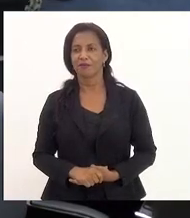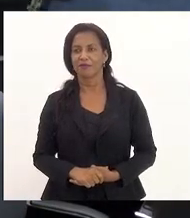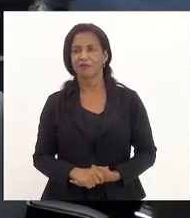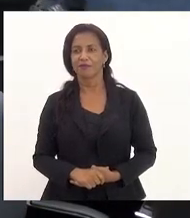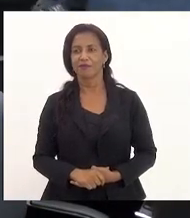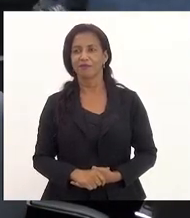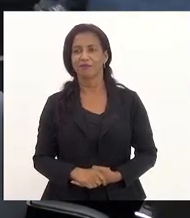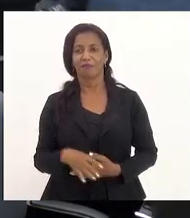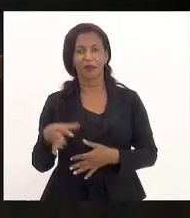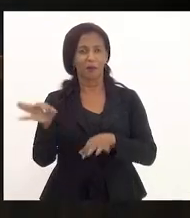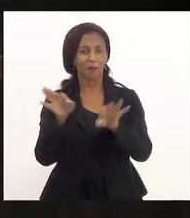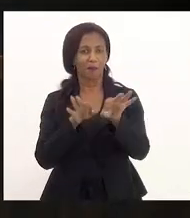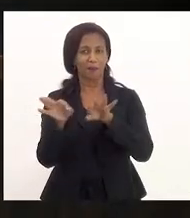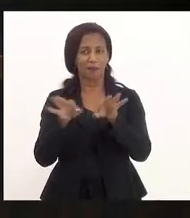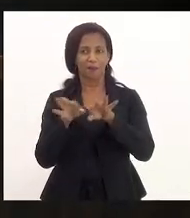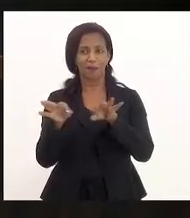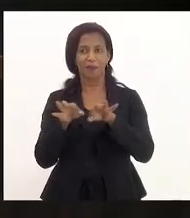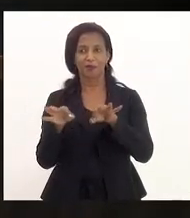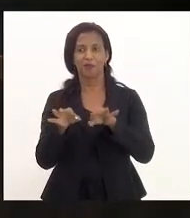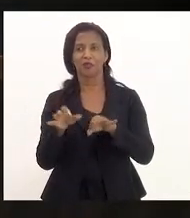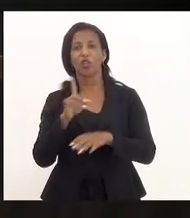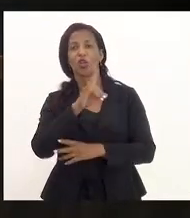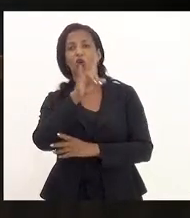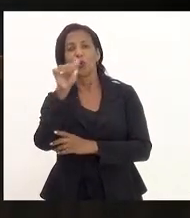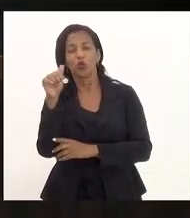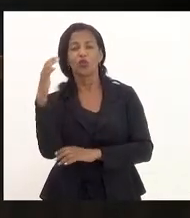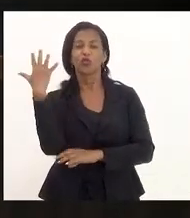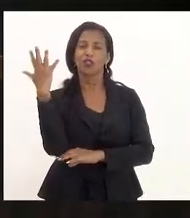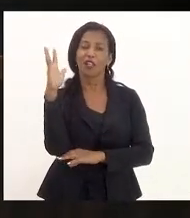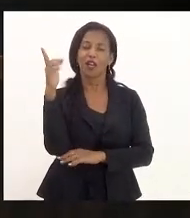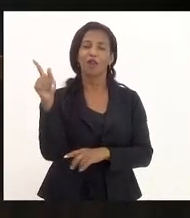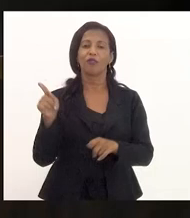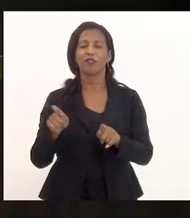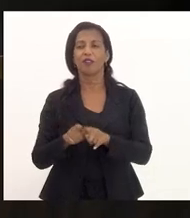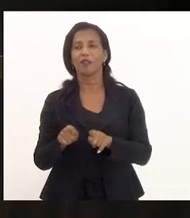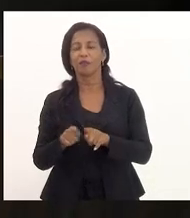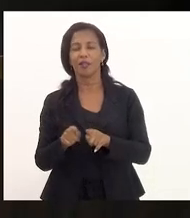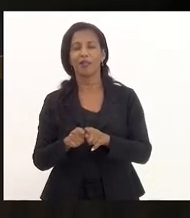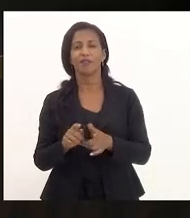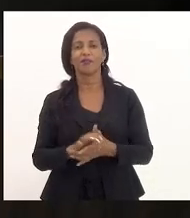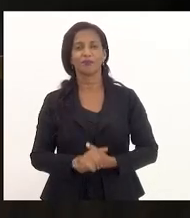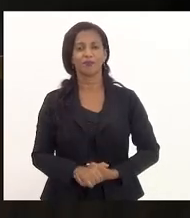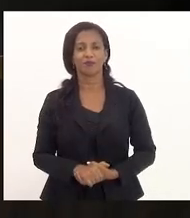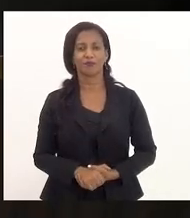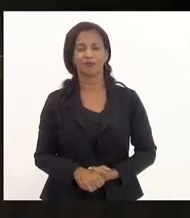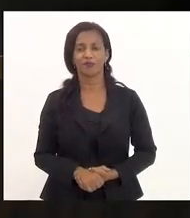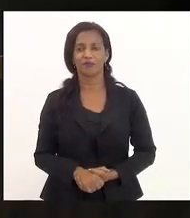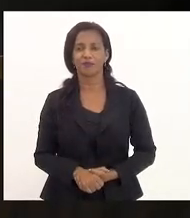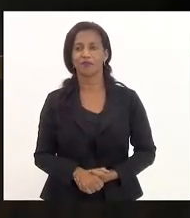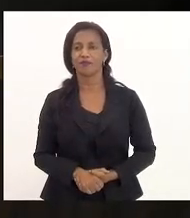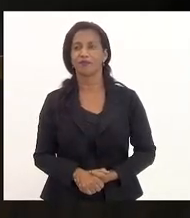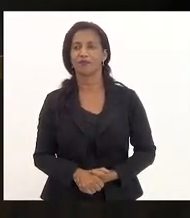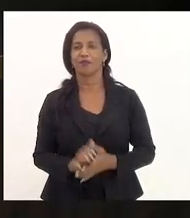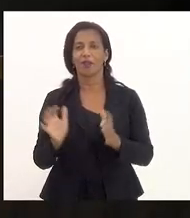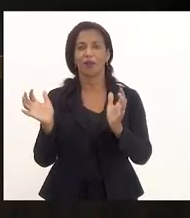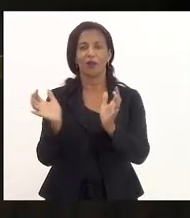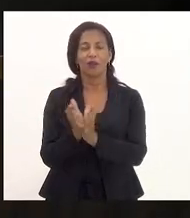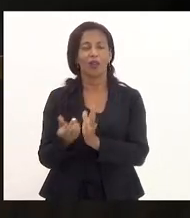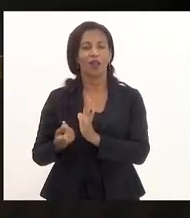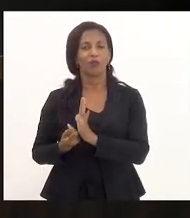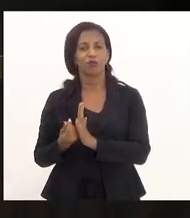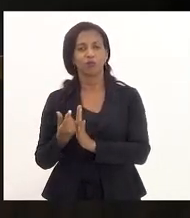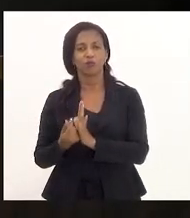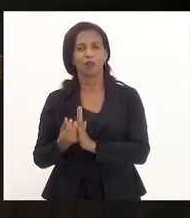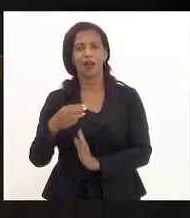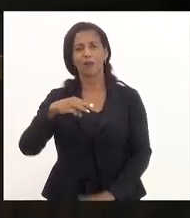Então, preparar todos os projetos... Hoje é dia da Árvore também. Dia da Árvore. Pela Comissão de Orçamento,